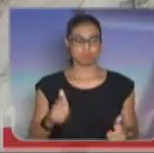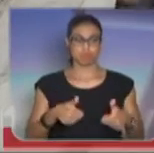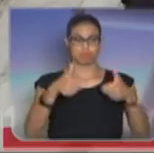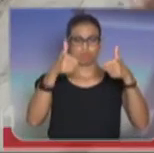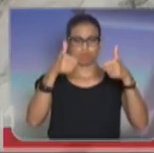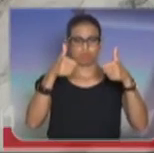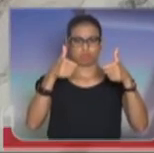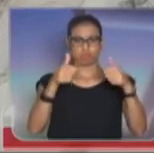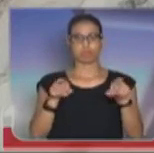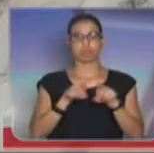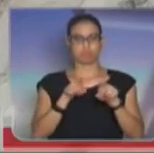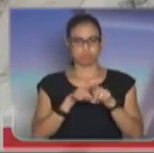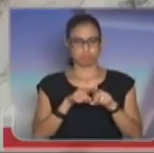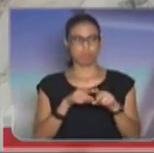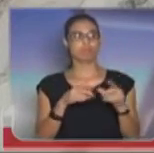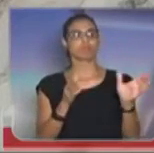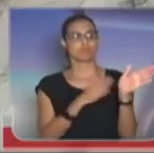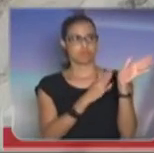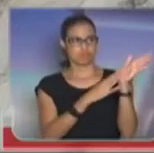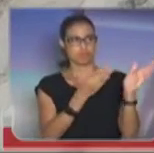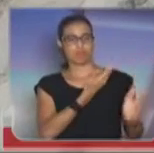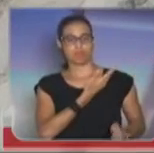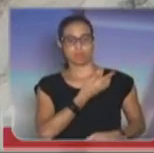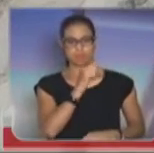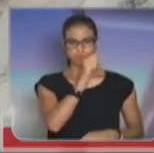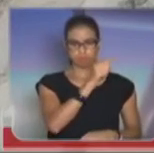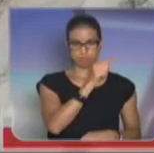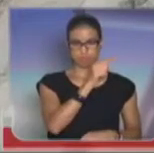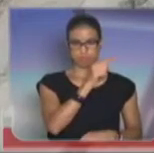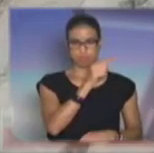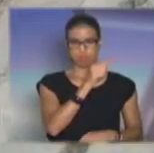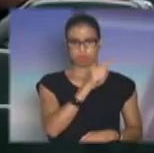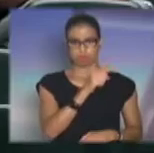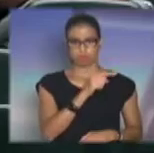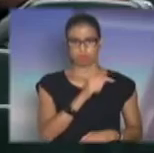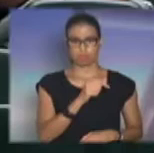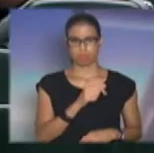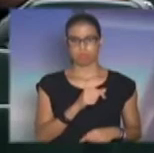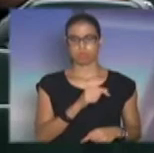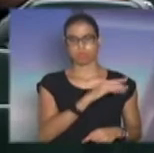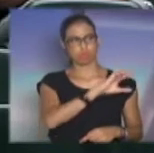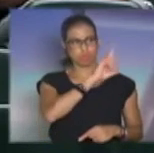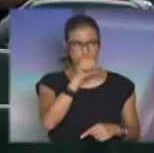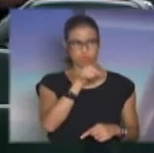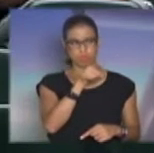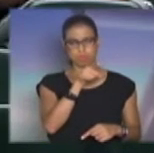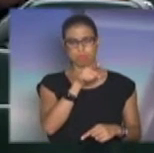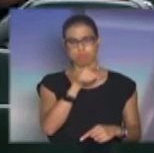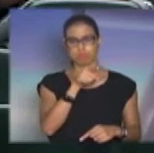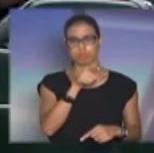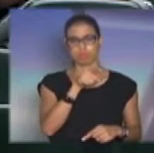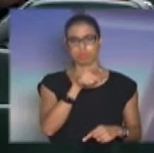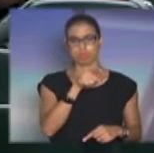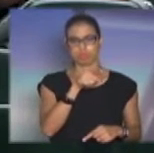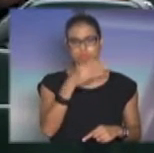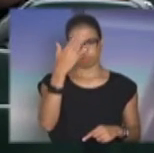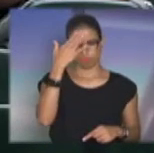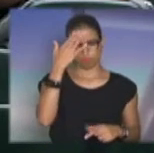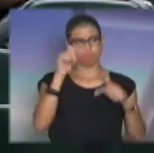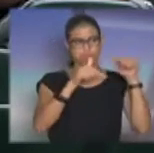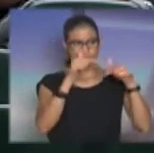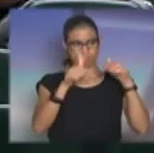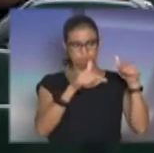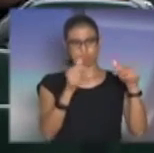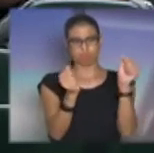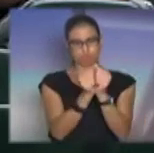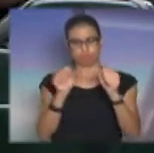Quero saudar também meus amigos aqui dos Abutres, Motoclub Abutres. Todos nós sabemos aí que o meu mandato é que trabalho junto com